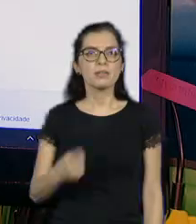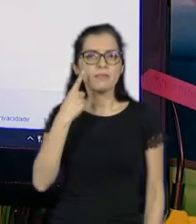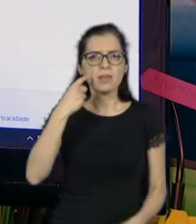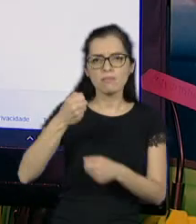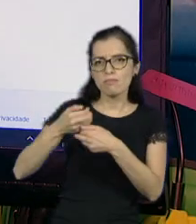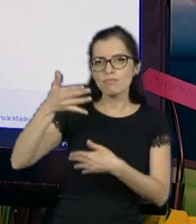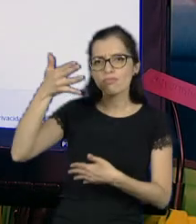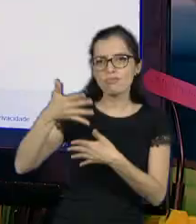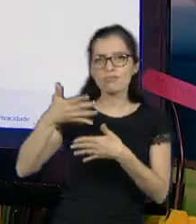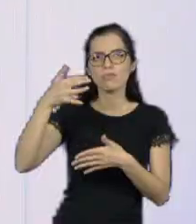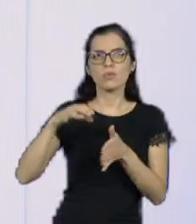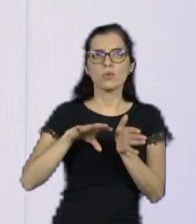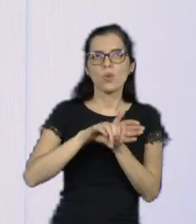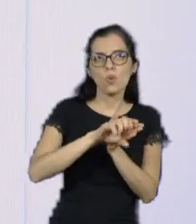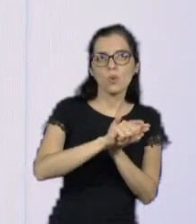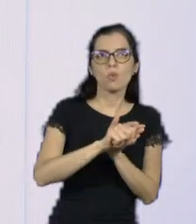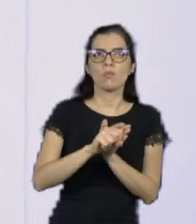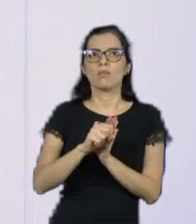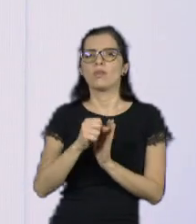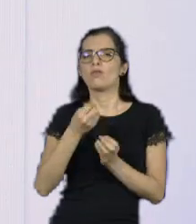Excesso de informação?